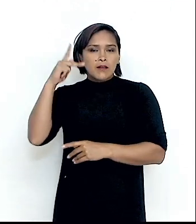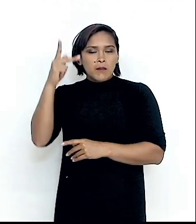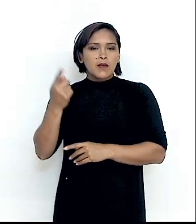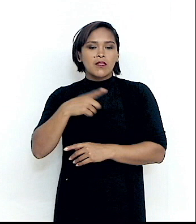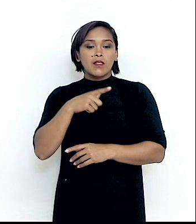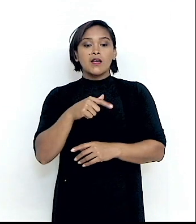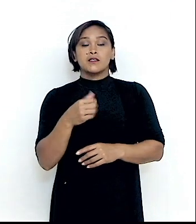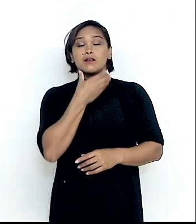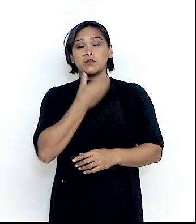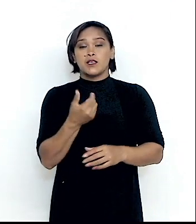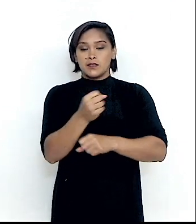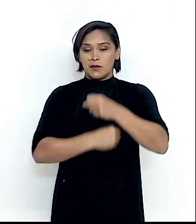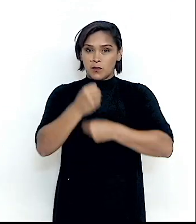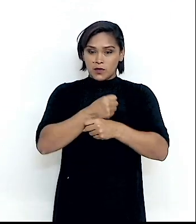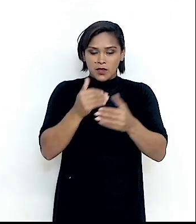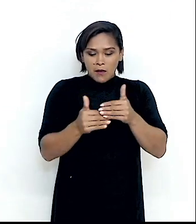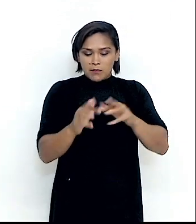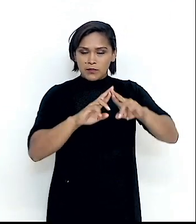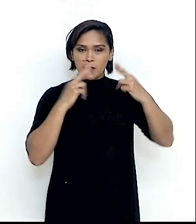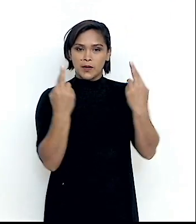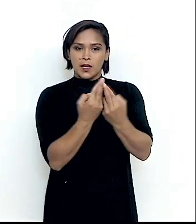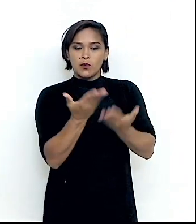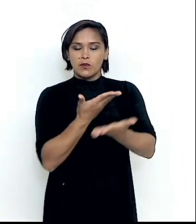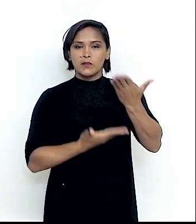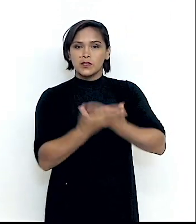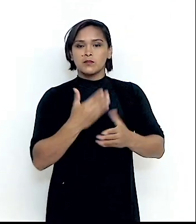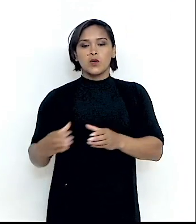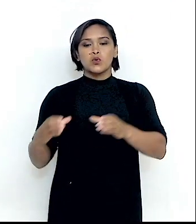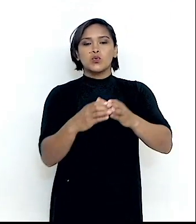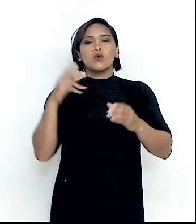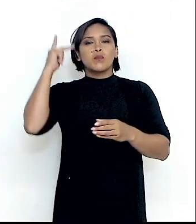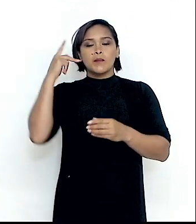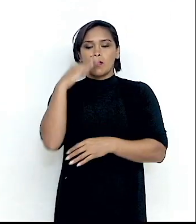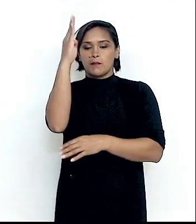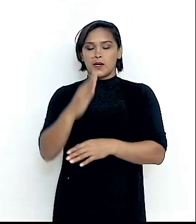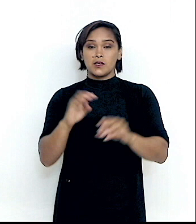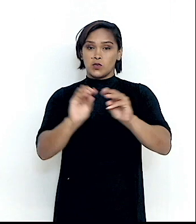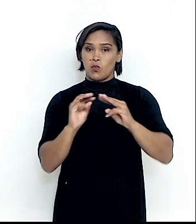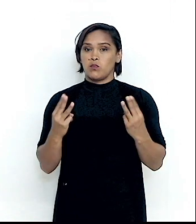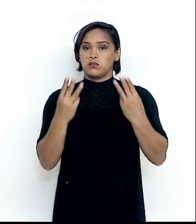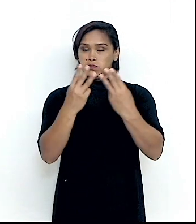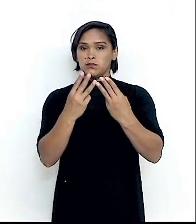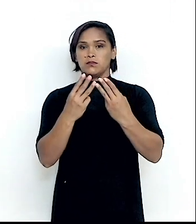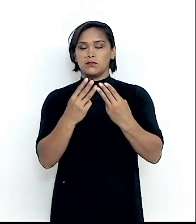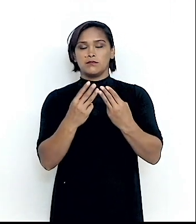Em dezembro passado, eu participei da primeira reunião do Grupo Parlamentar Brasil ONU. São